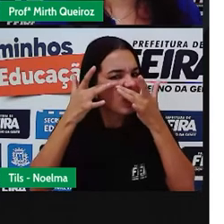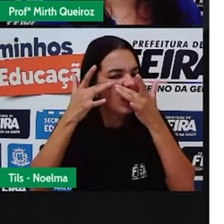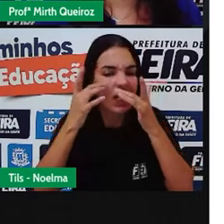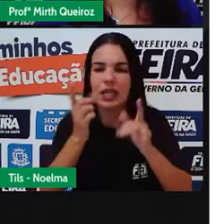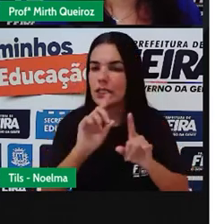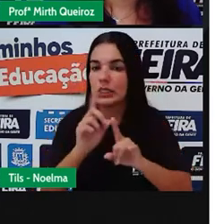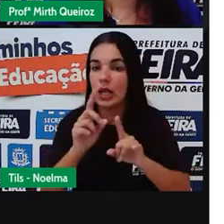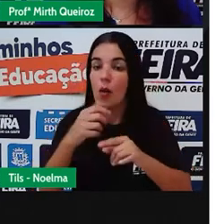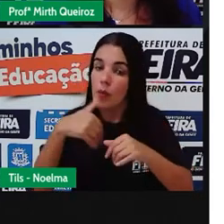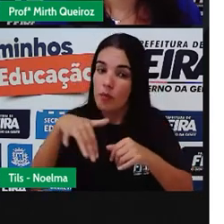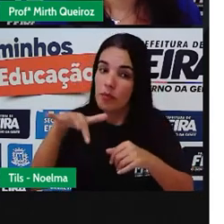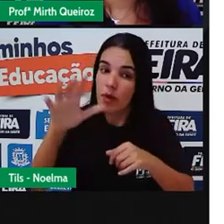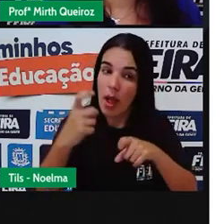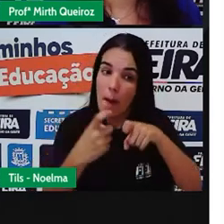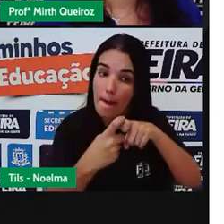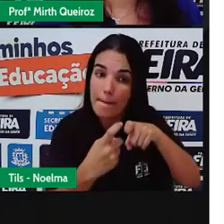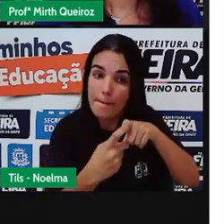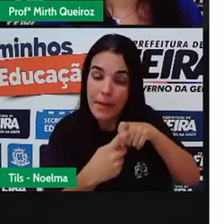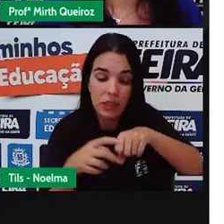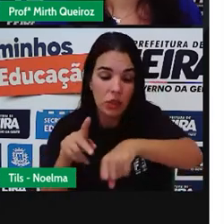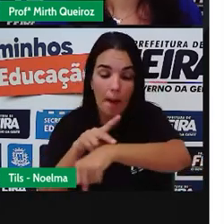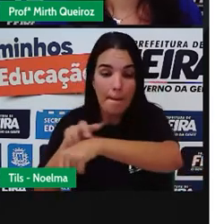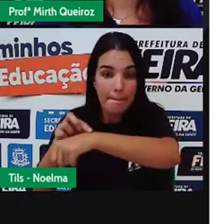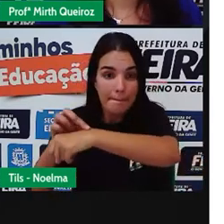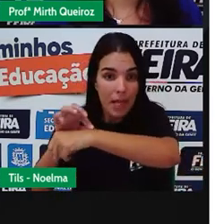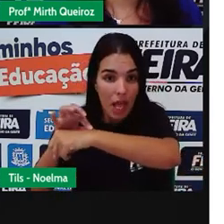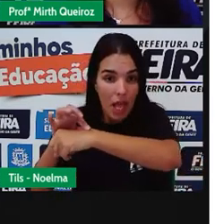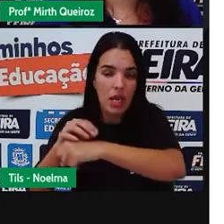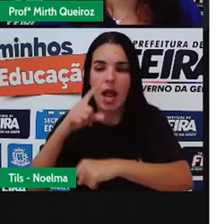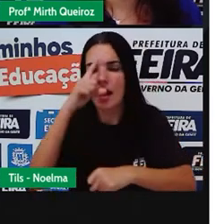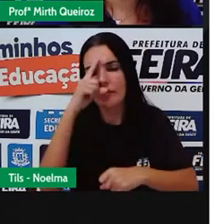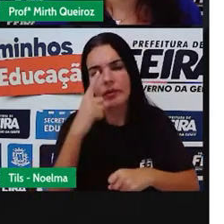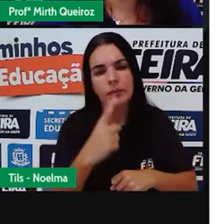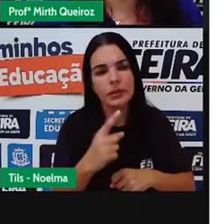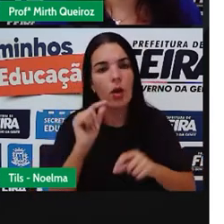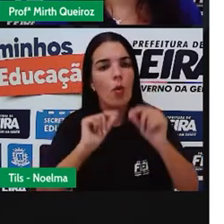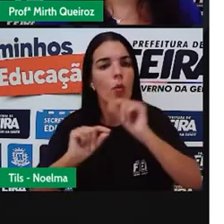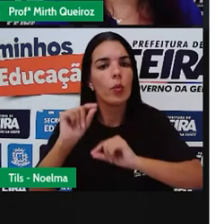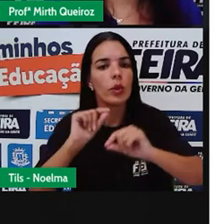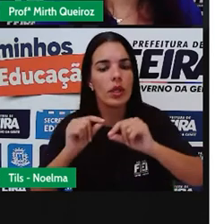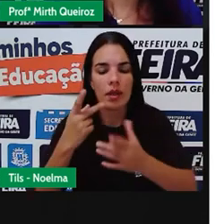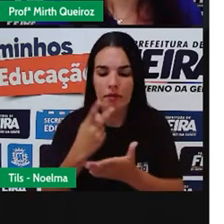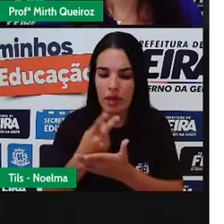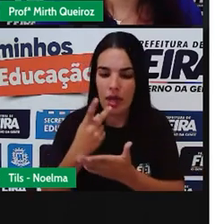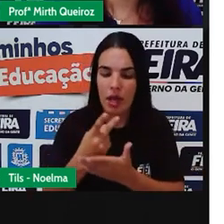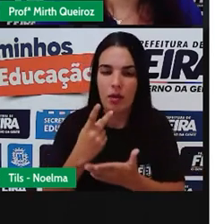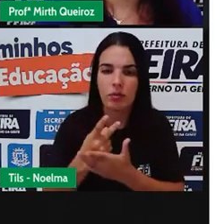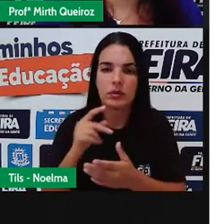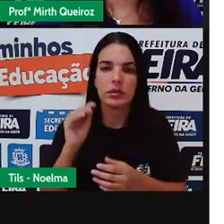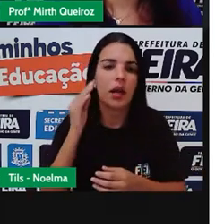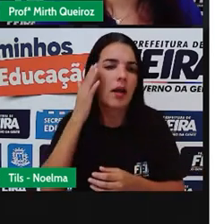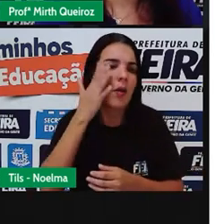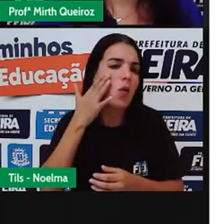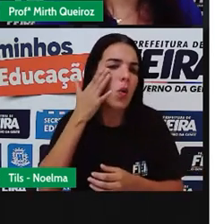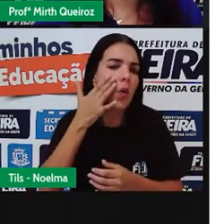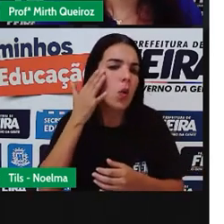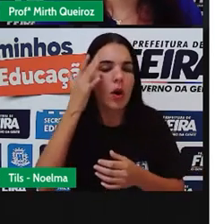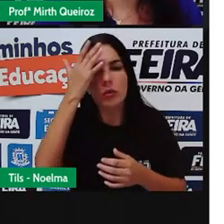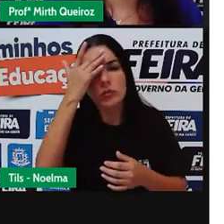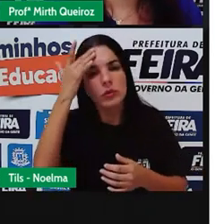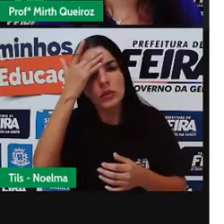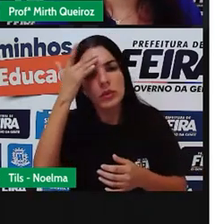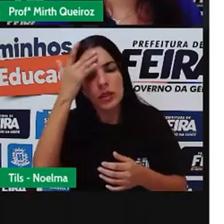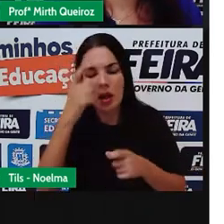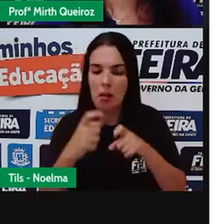ideal é procurar um dermatologista, que aí ele vai indicar o que você deverá passar ali, uma tomada, algum